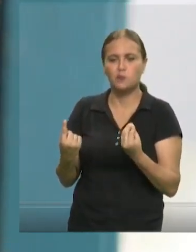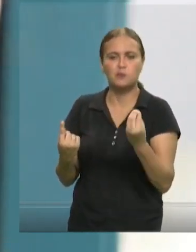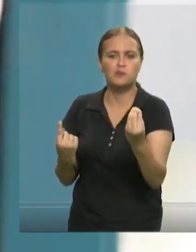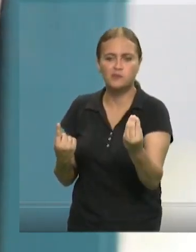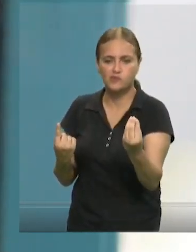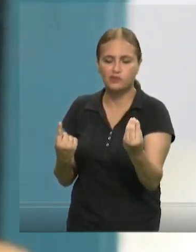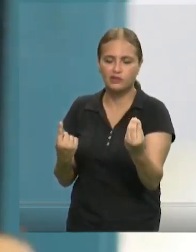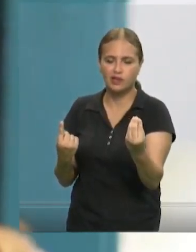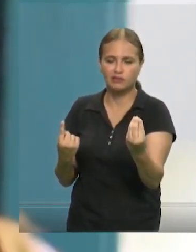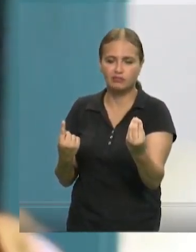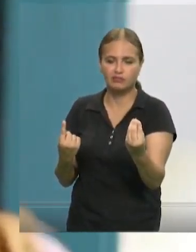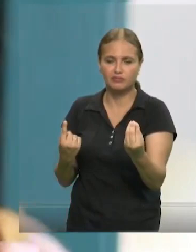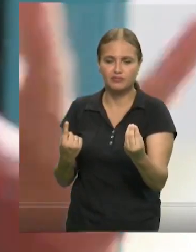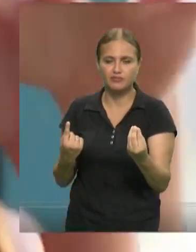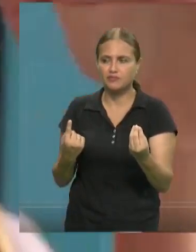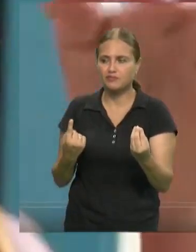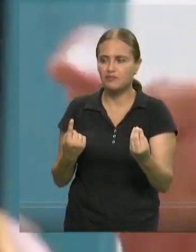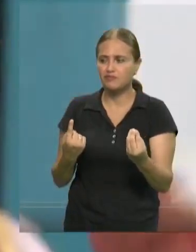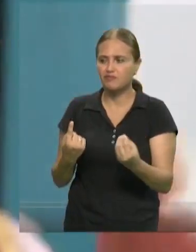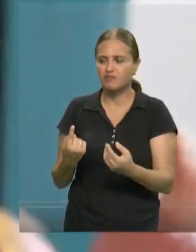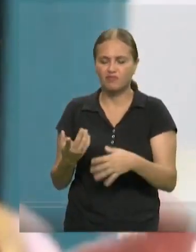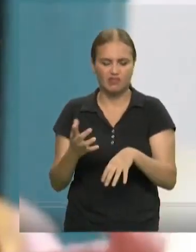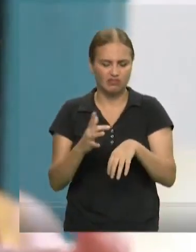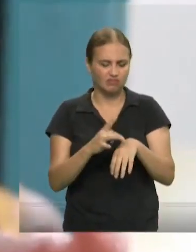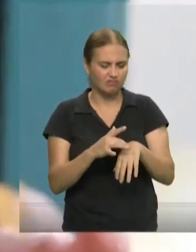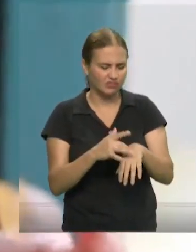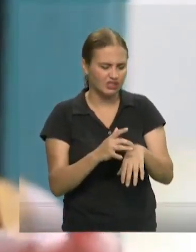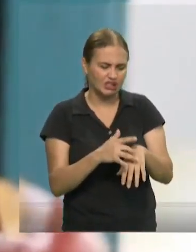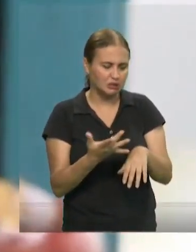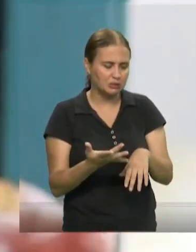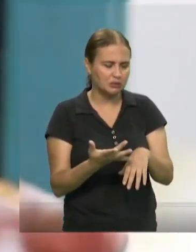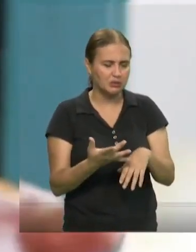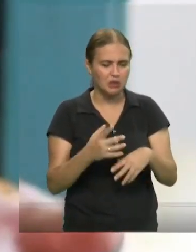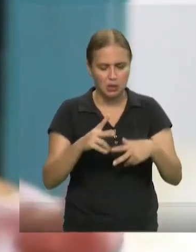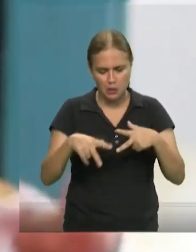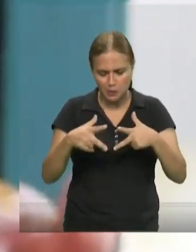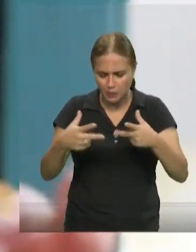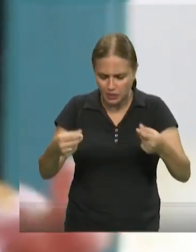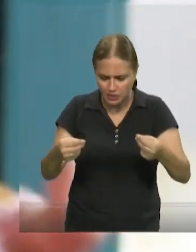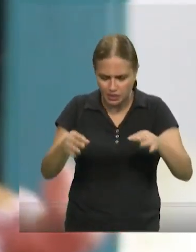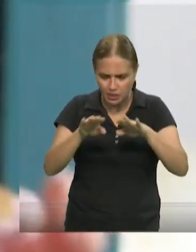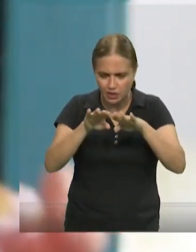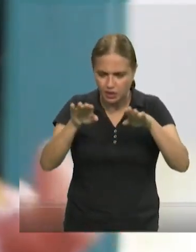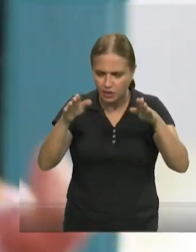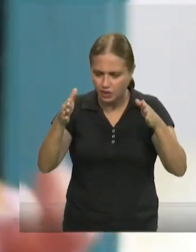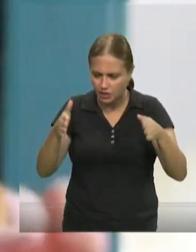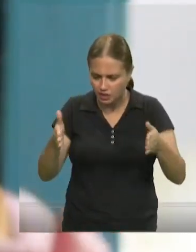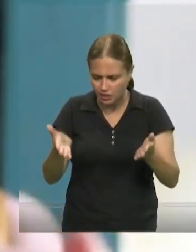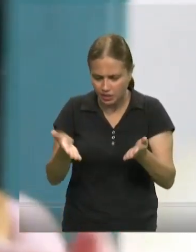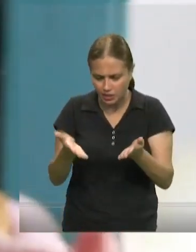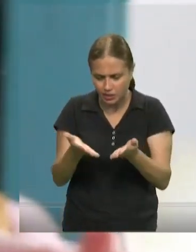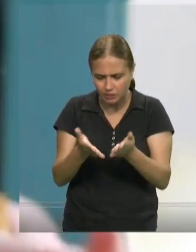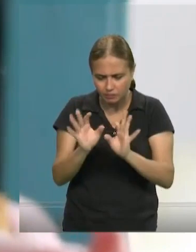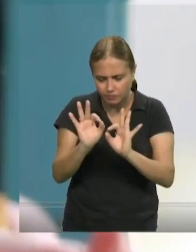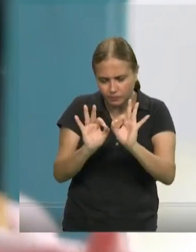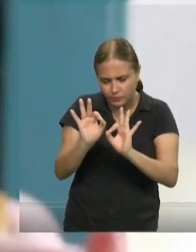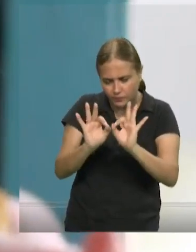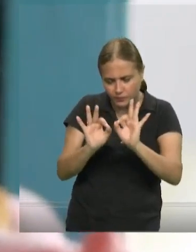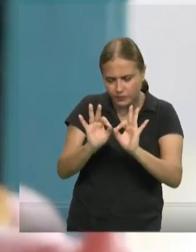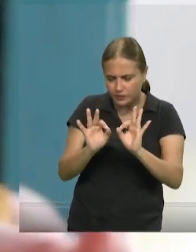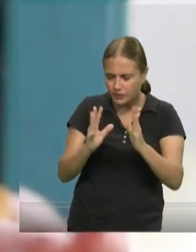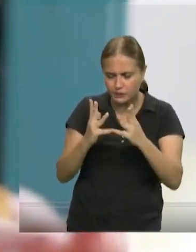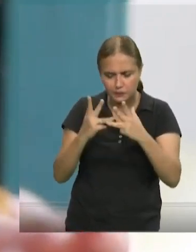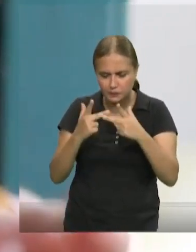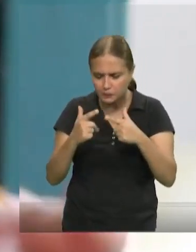você tivesse um presente, todo embrulhado, com papel de presente enfeitado nas mãos,